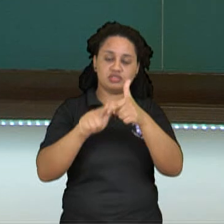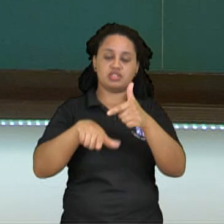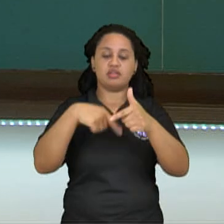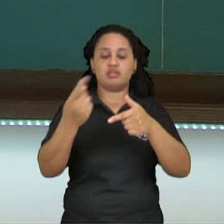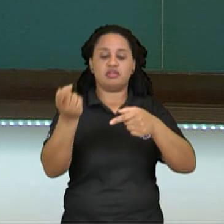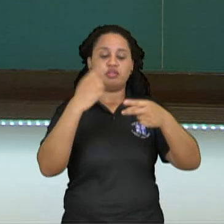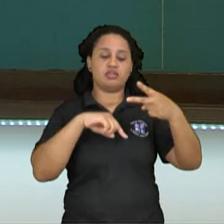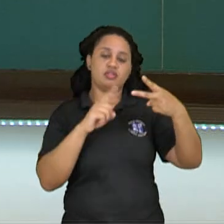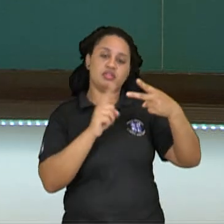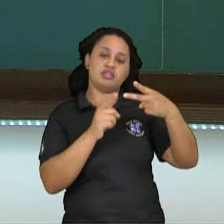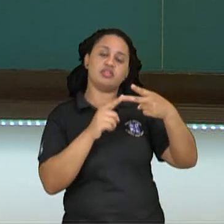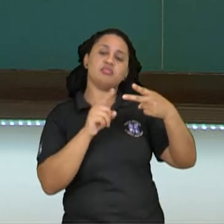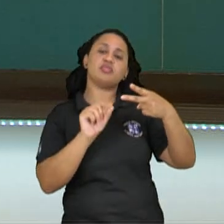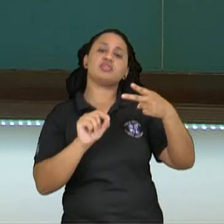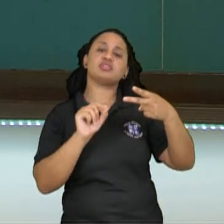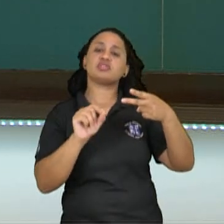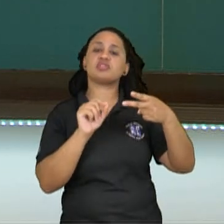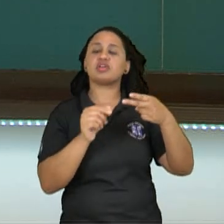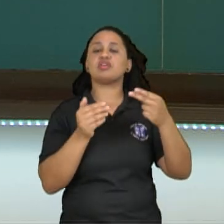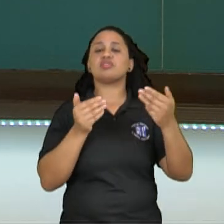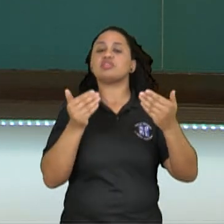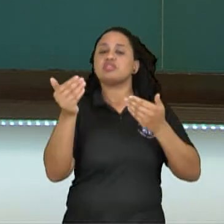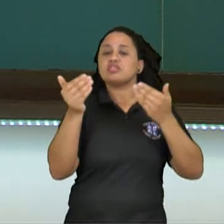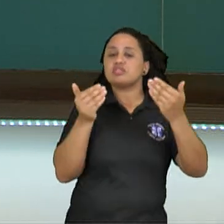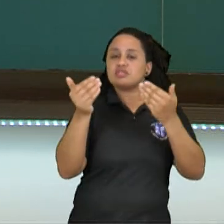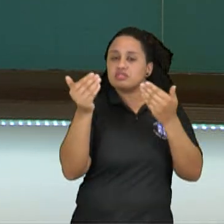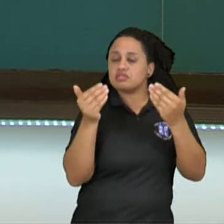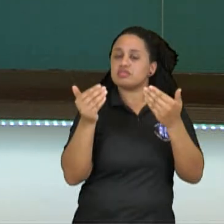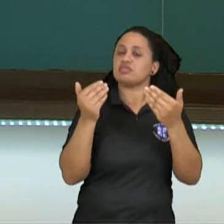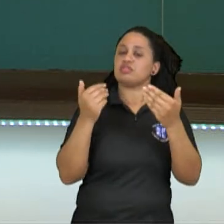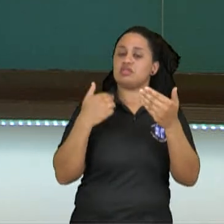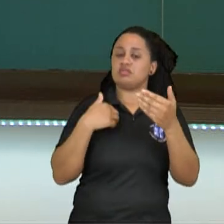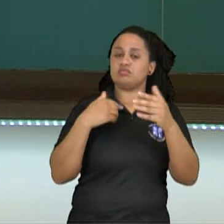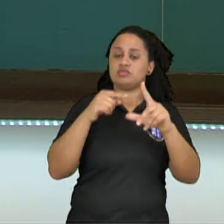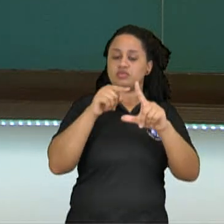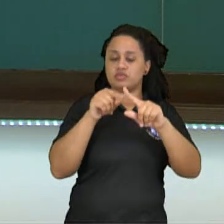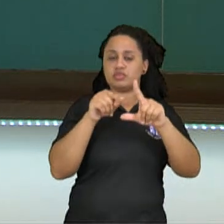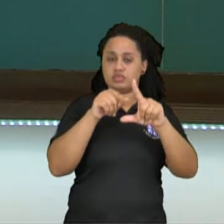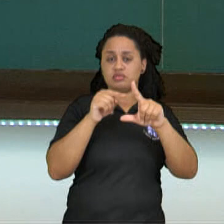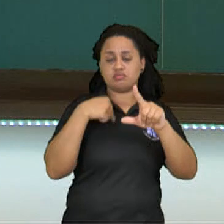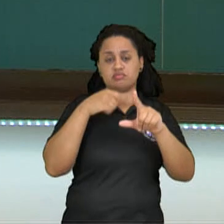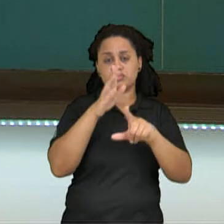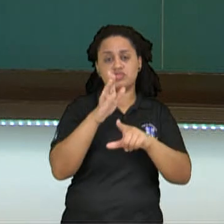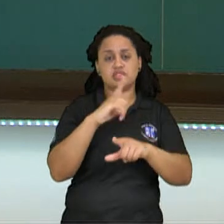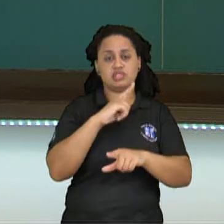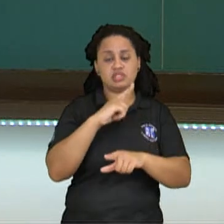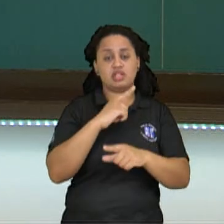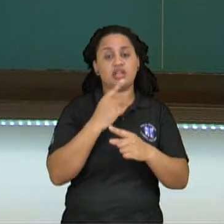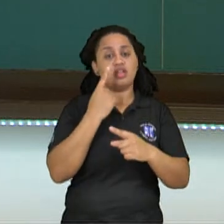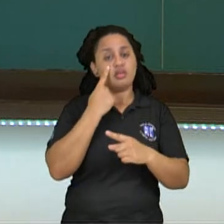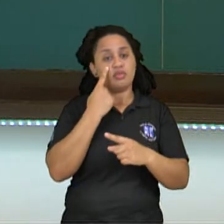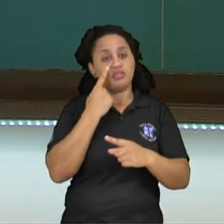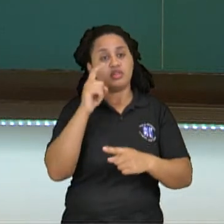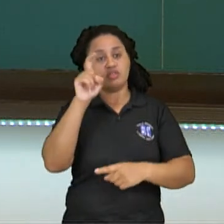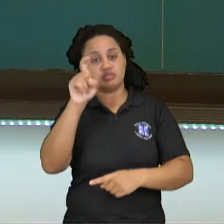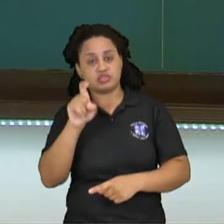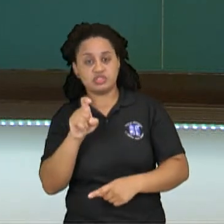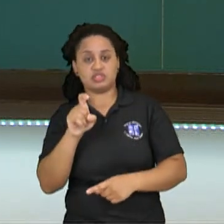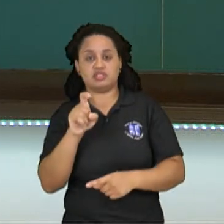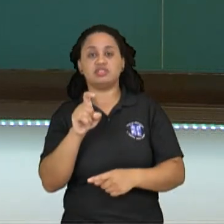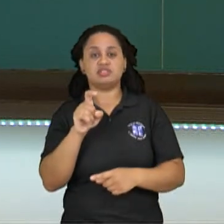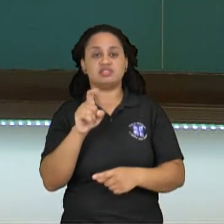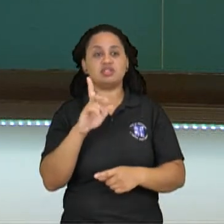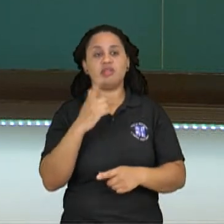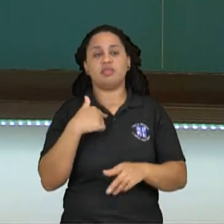você vai comparar aí os ângulos que você encontrou com o eixo X. Deixei